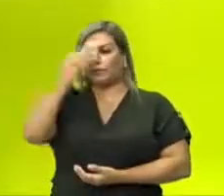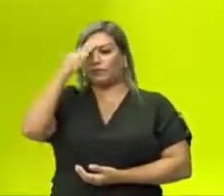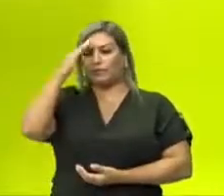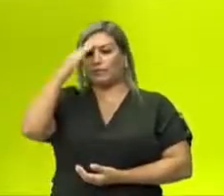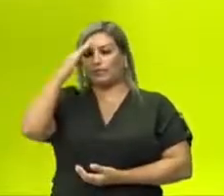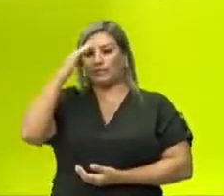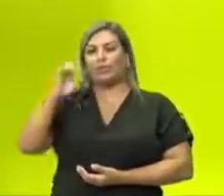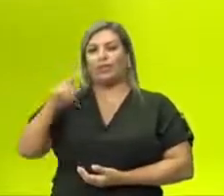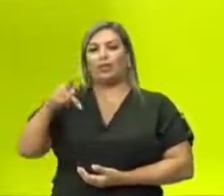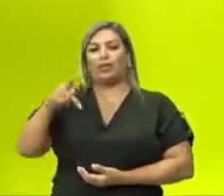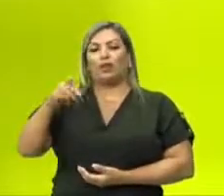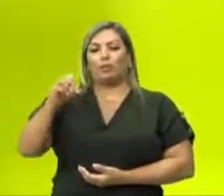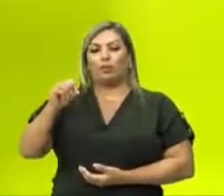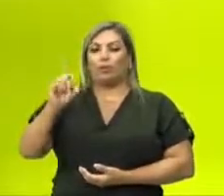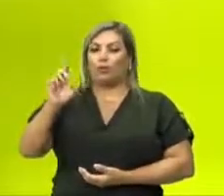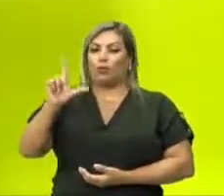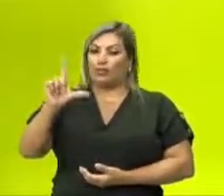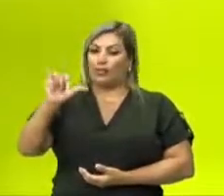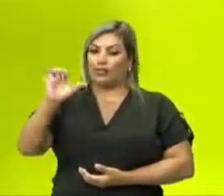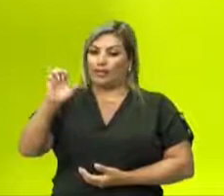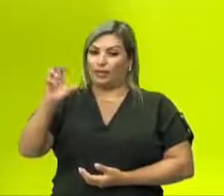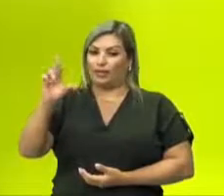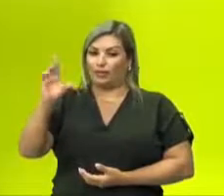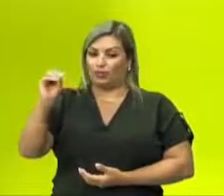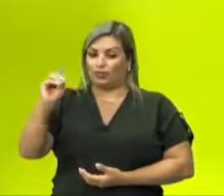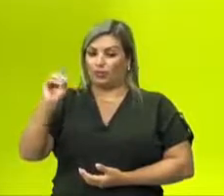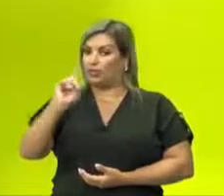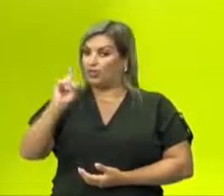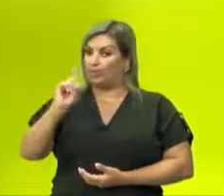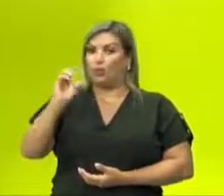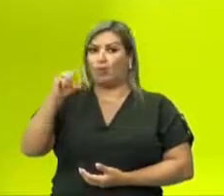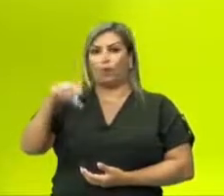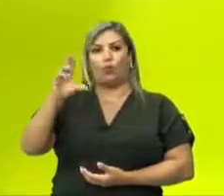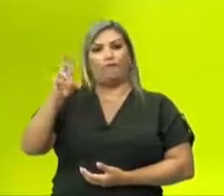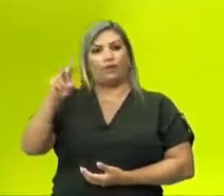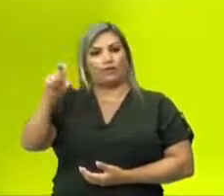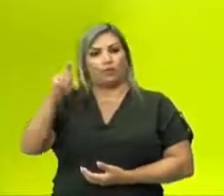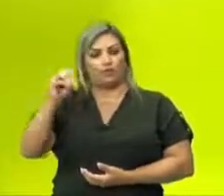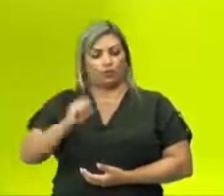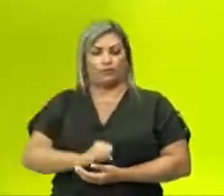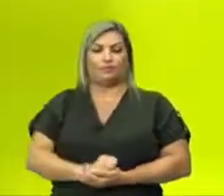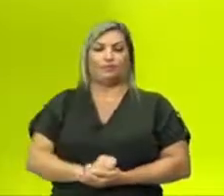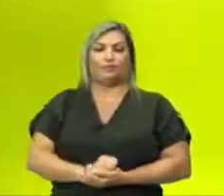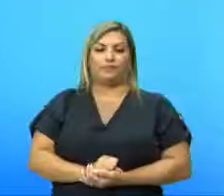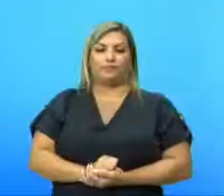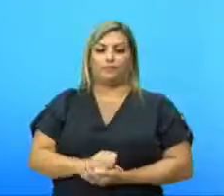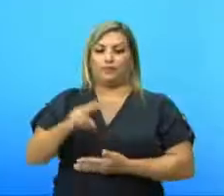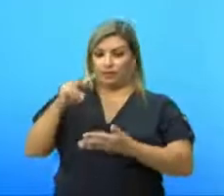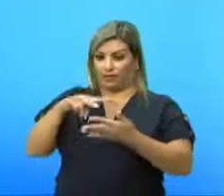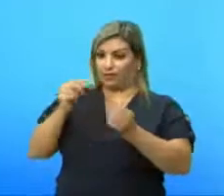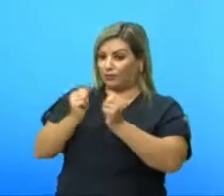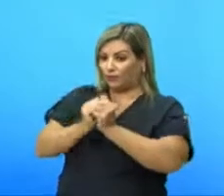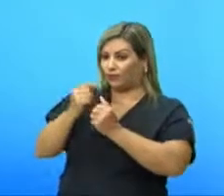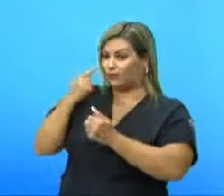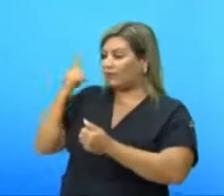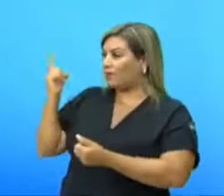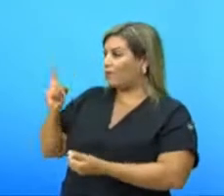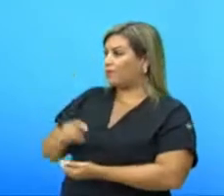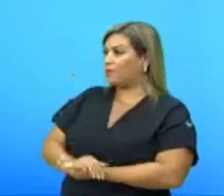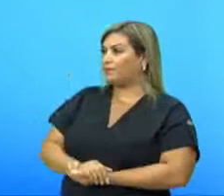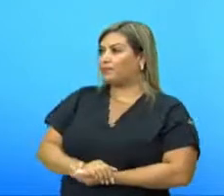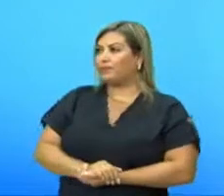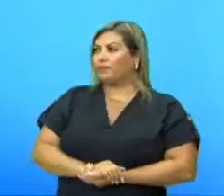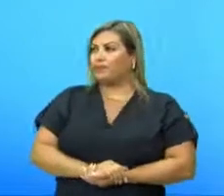poliedros, polígonos não, poliedros não convexos. Leia comigo, por favor, tá? Leia comigo.